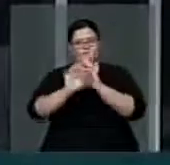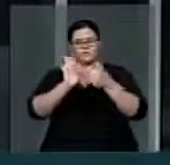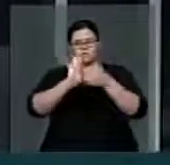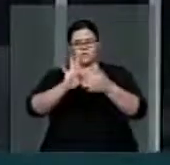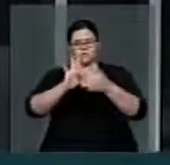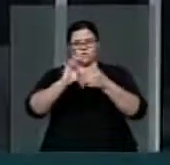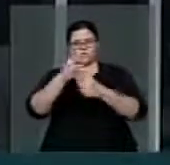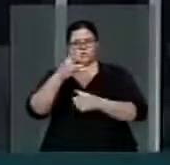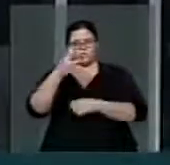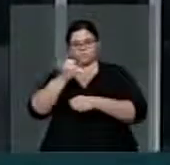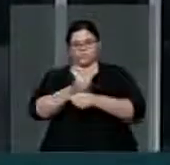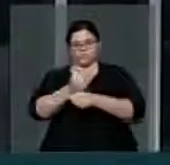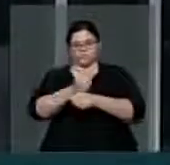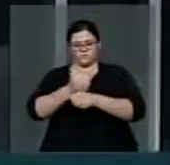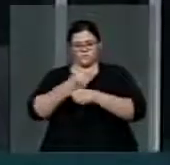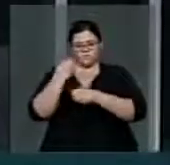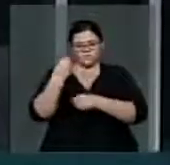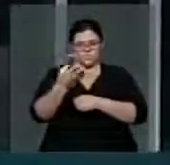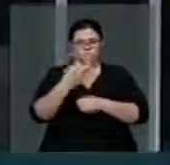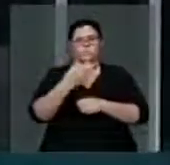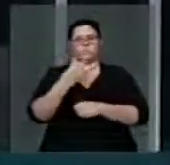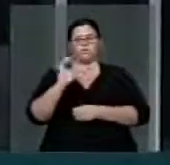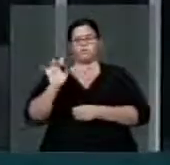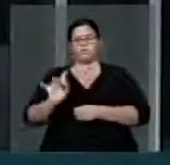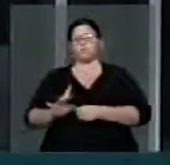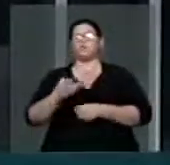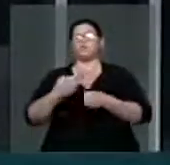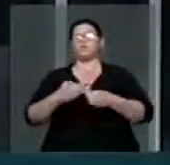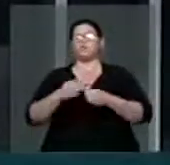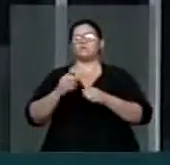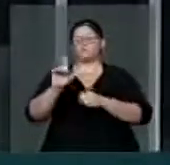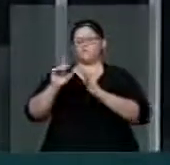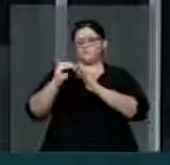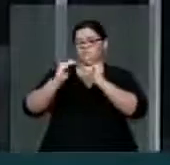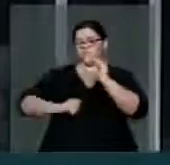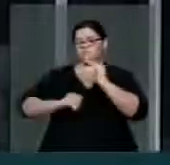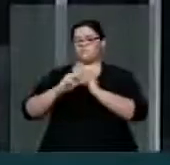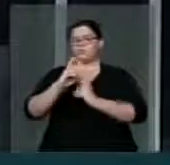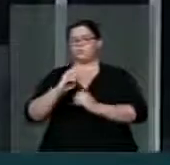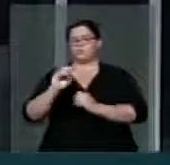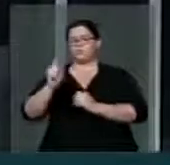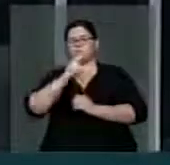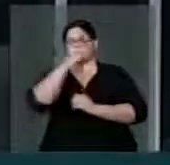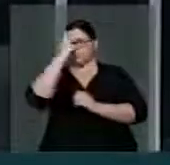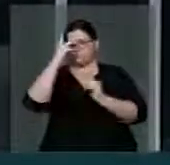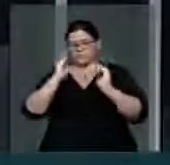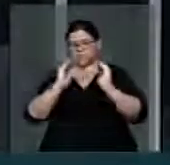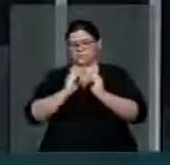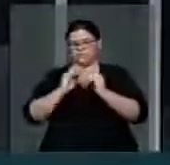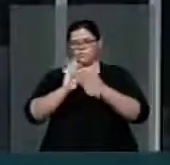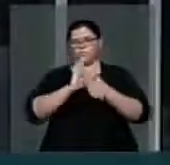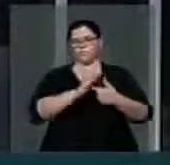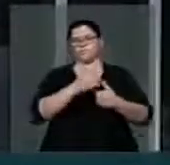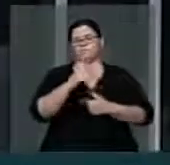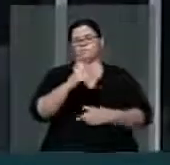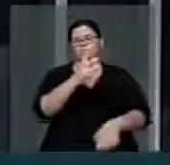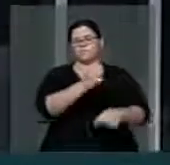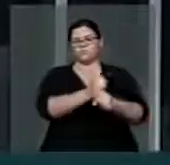anos para que cada município, com menos de 50 mil habitantes, apresentasse os seus dados.